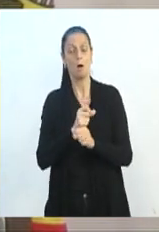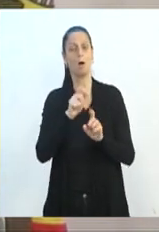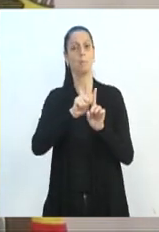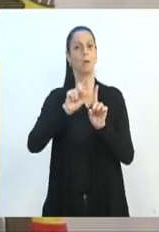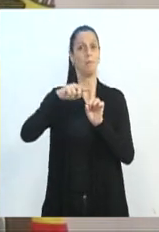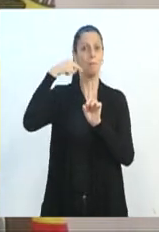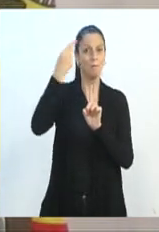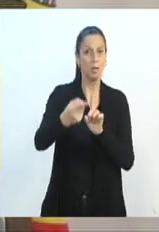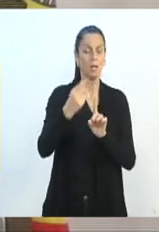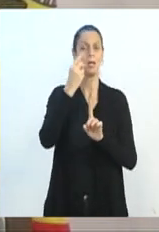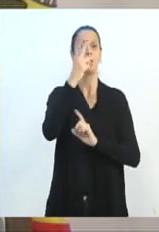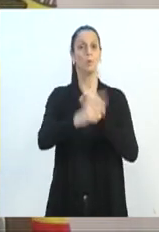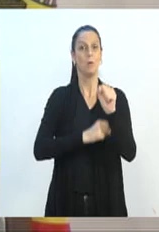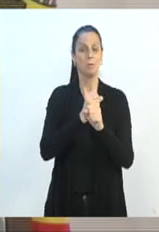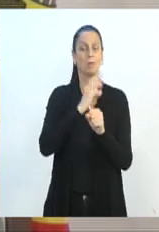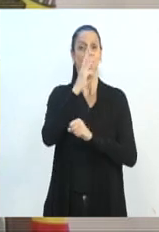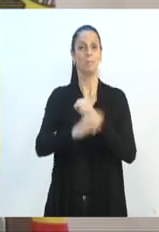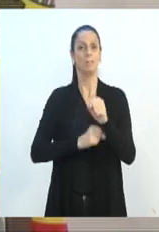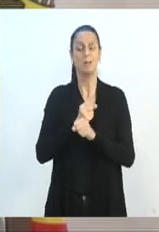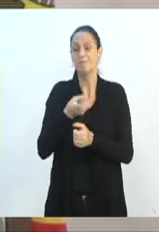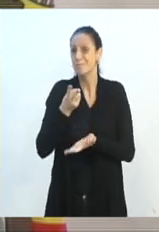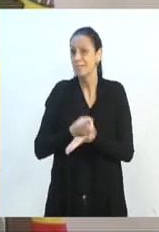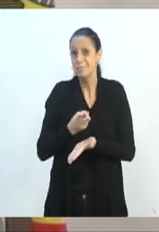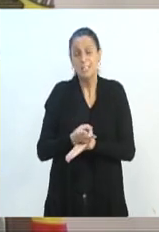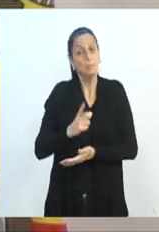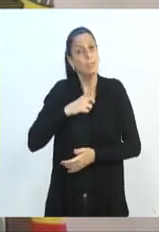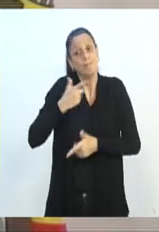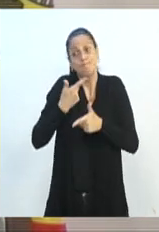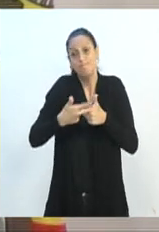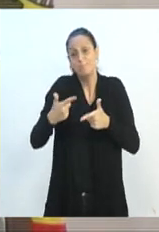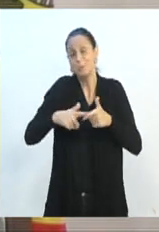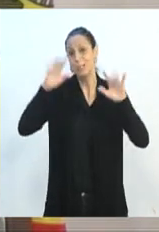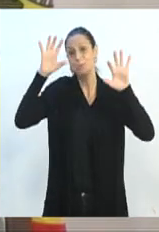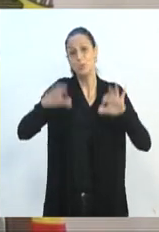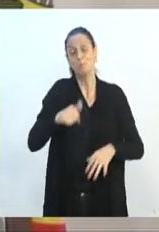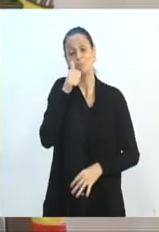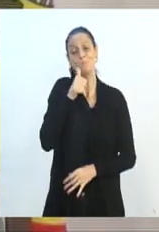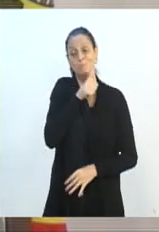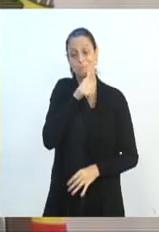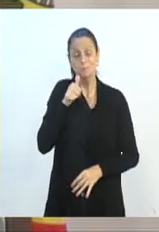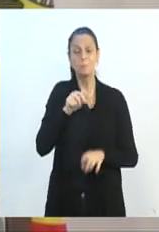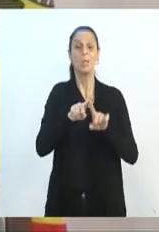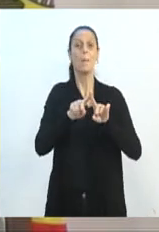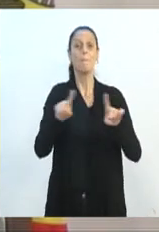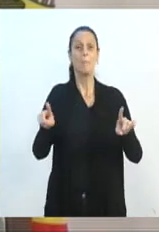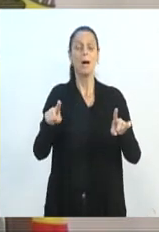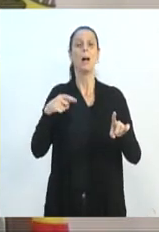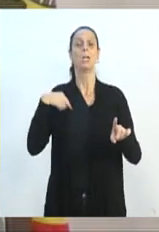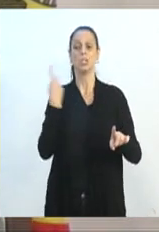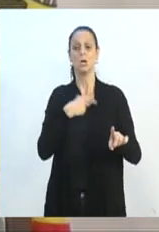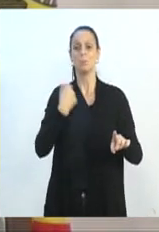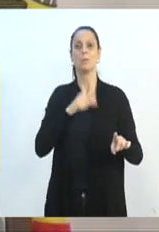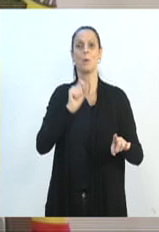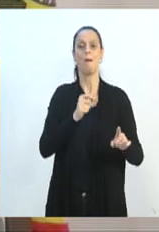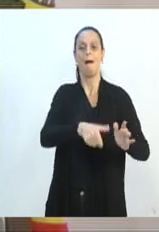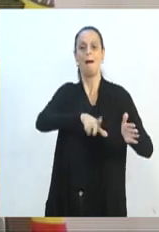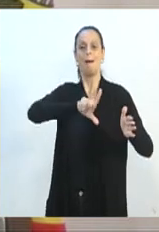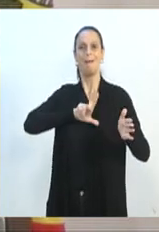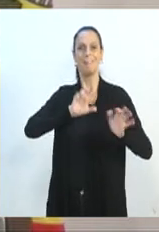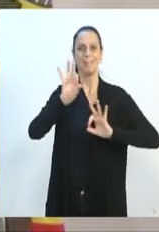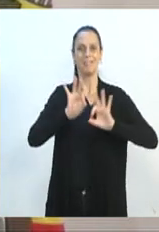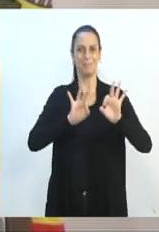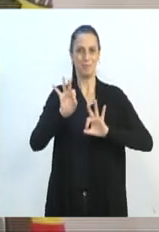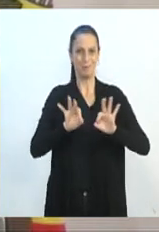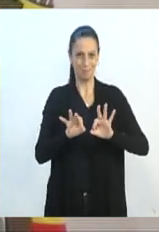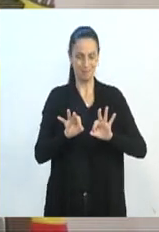daqui a dois anos, três anos, e, infelizmente, nós temos esse problema. Então, cabe a nós nos prepararmos, não só a questão da mitigação,